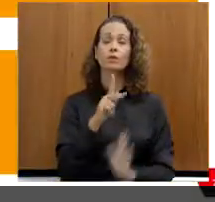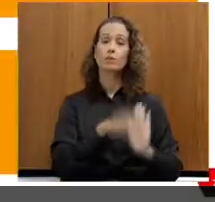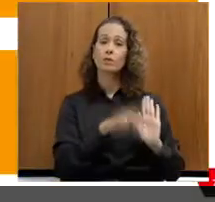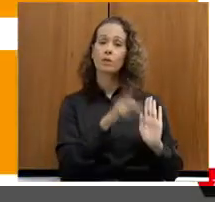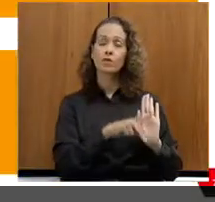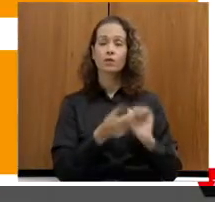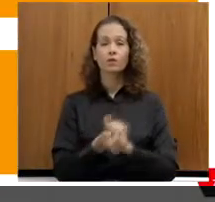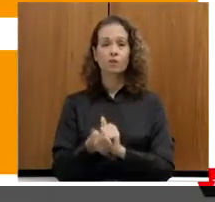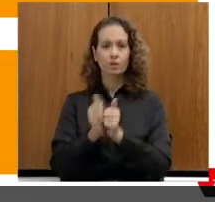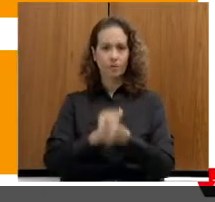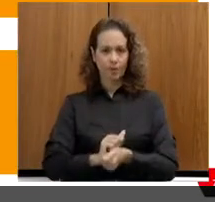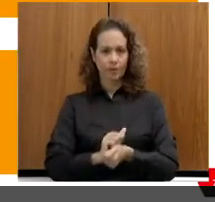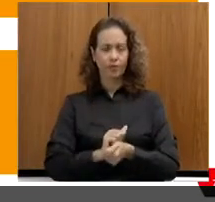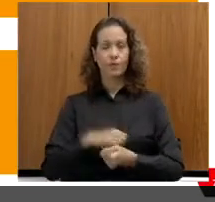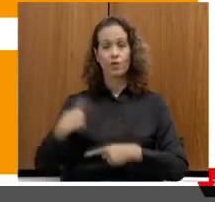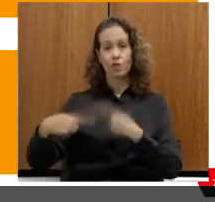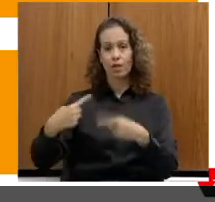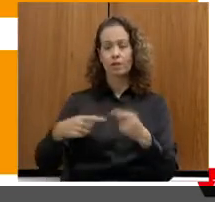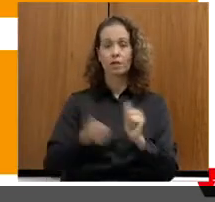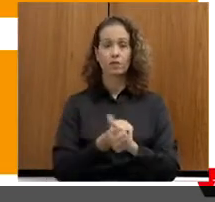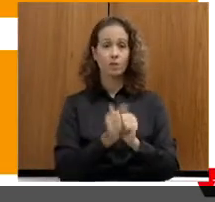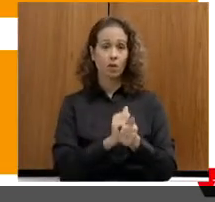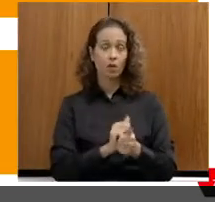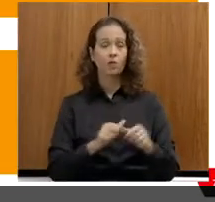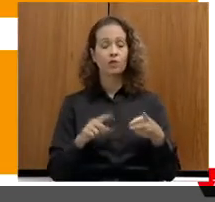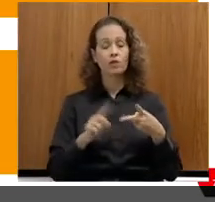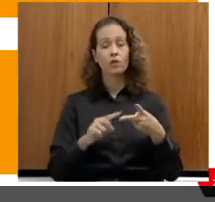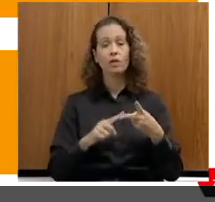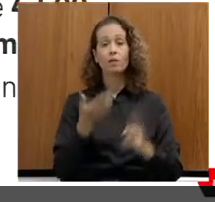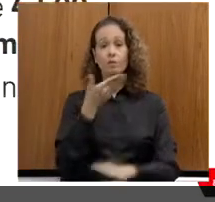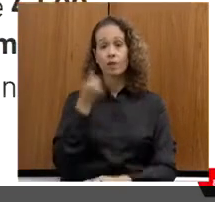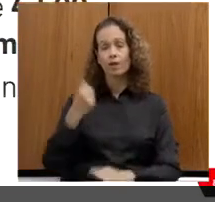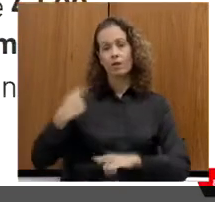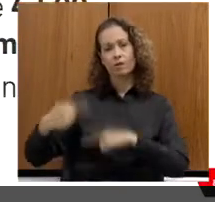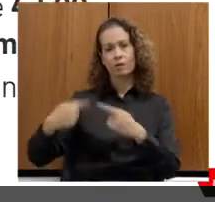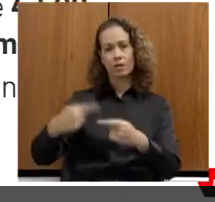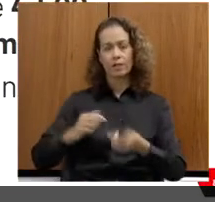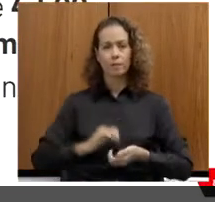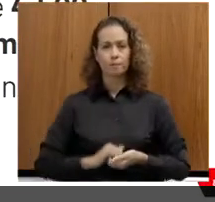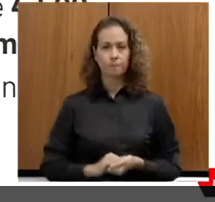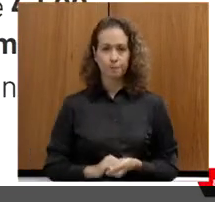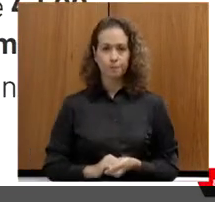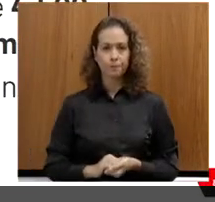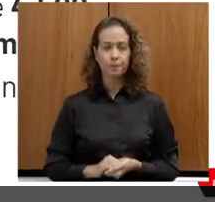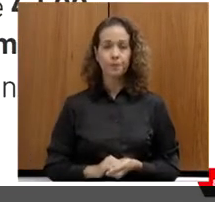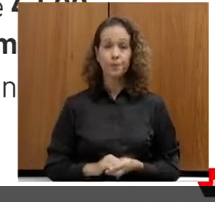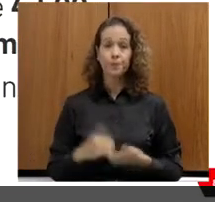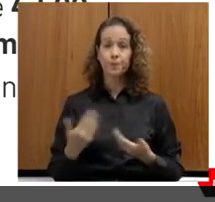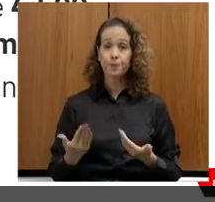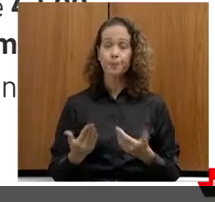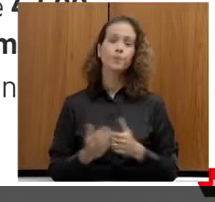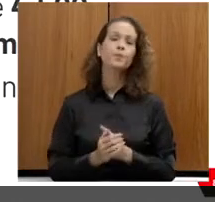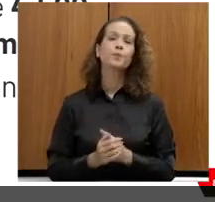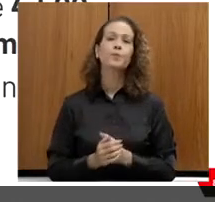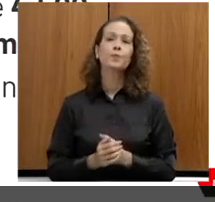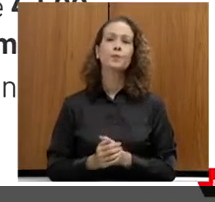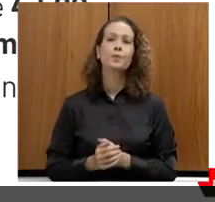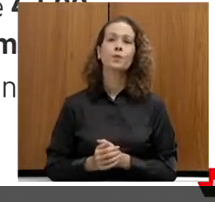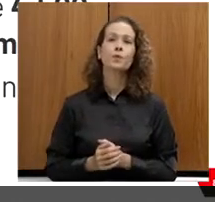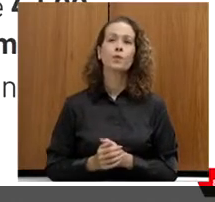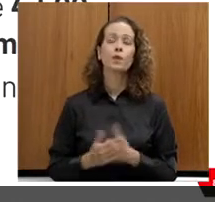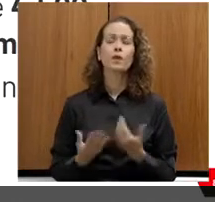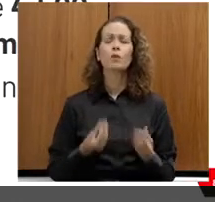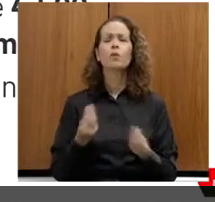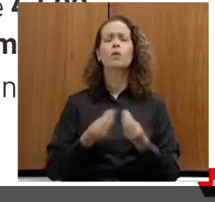de esporte, Geração Esporte, Melhor Geração. Por favor. O Aproximação Suas, como que nós estamos